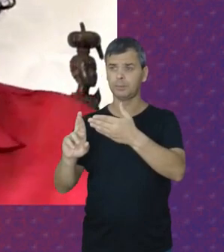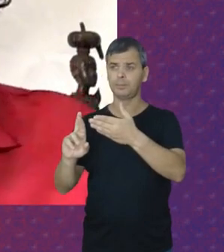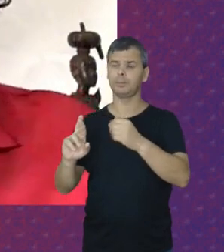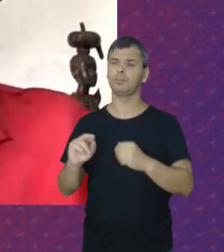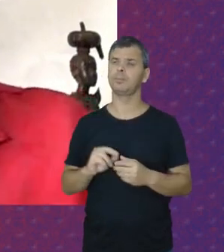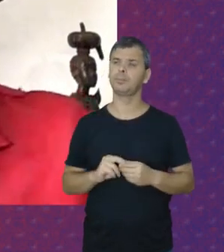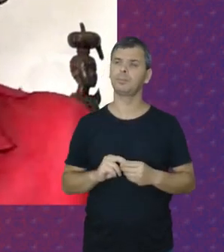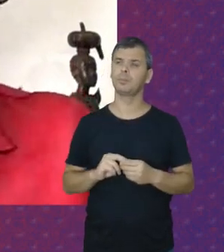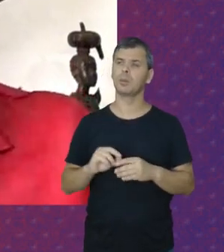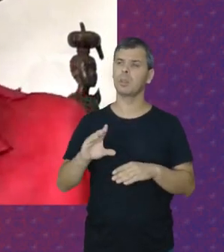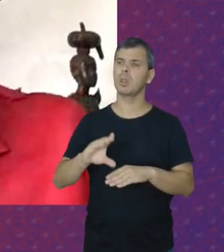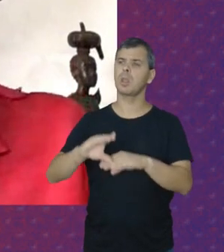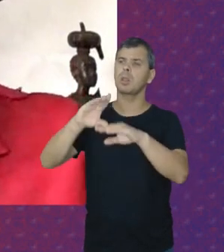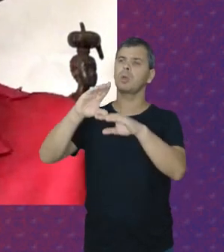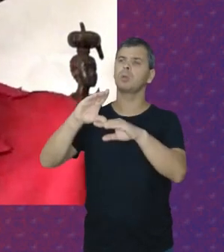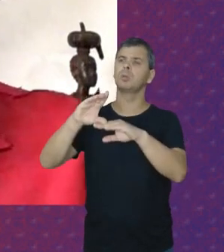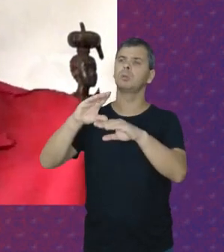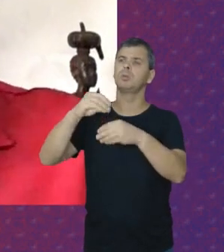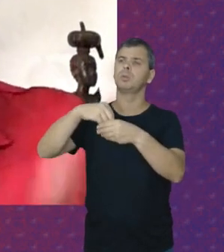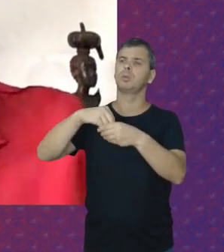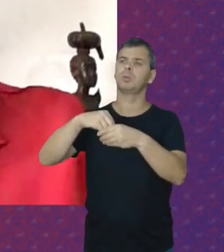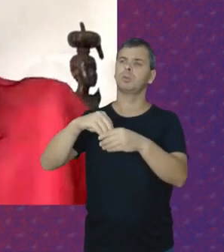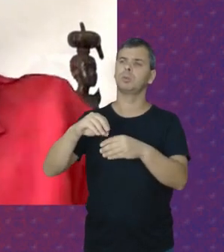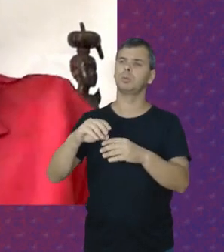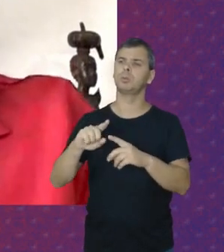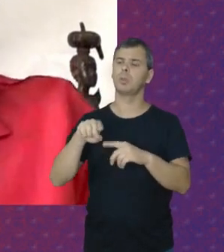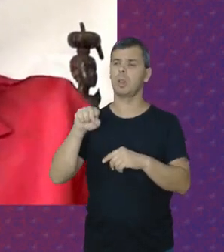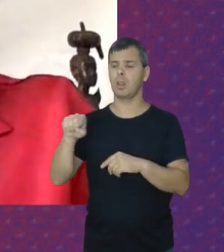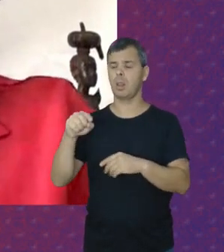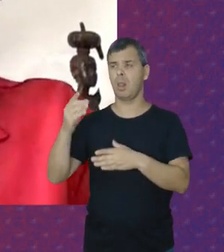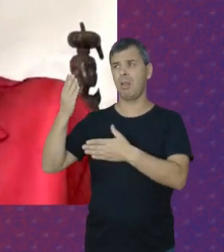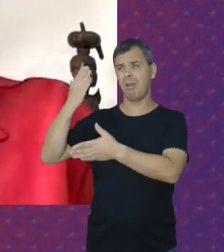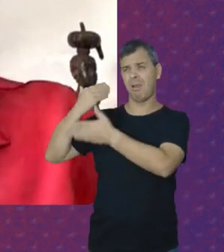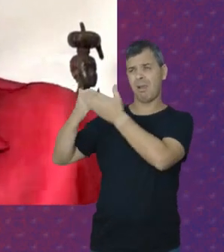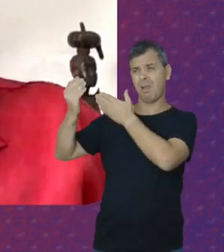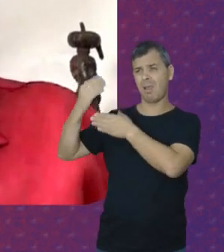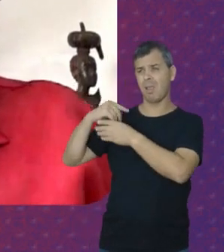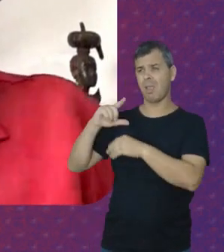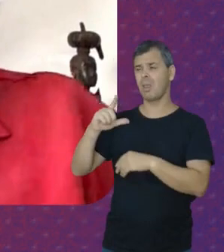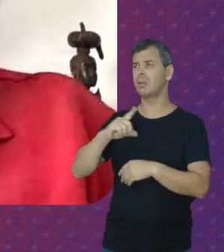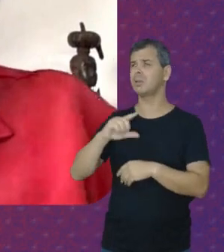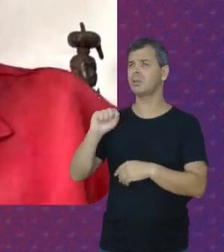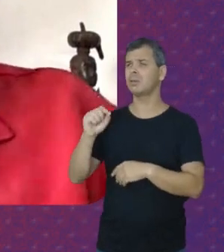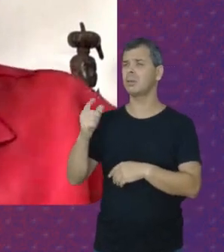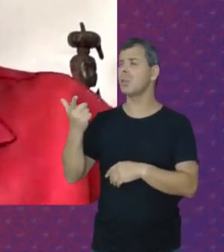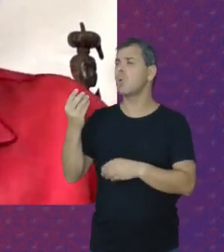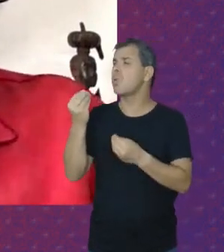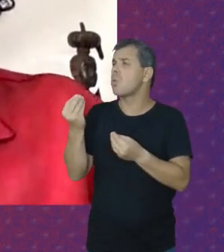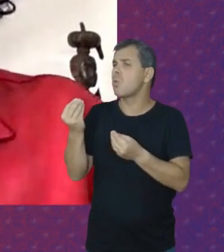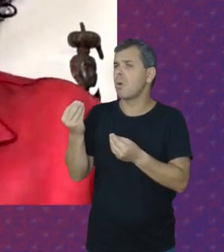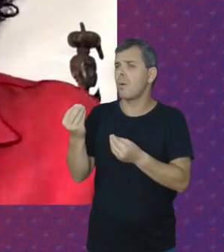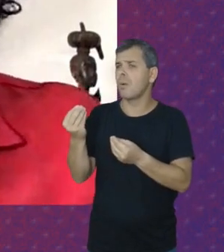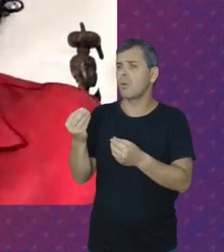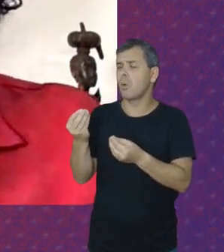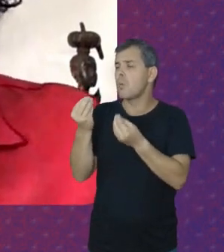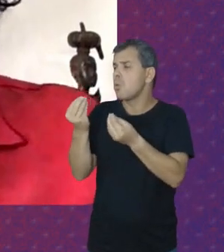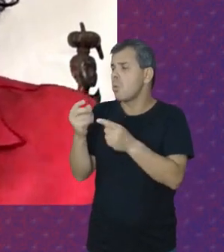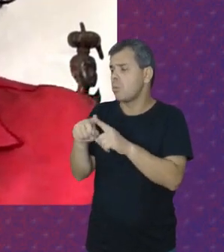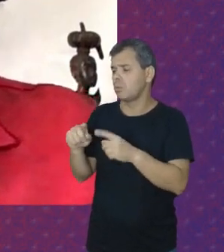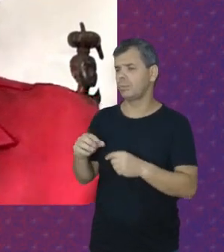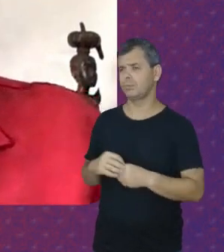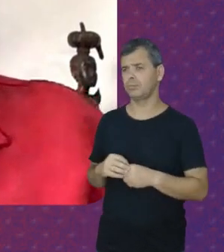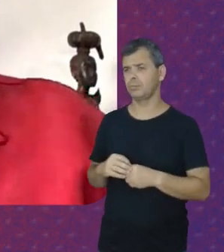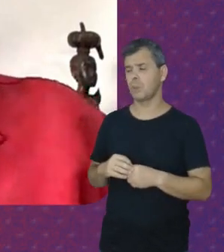Constituição Brasileira E até naquela época Eles diziam Que não caberia Mas como